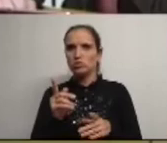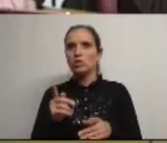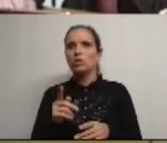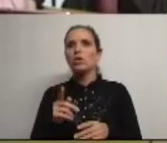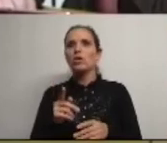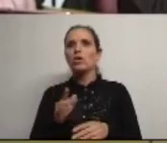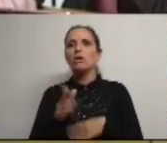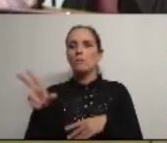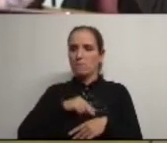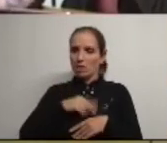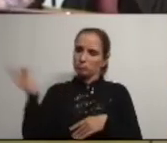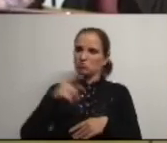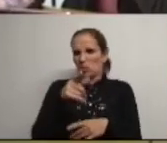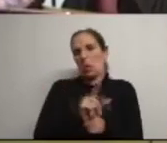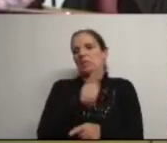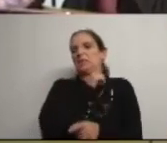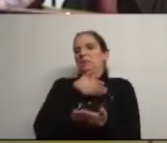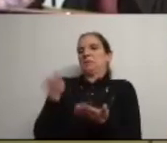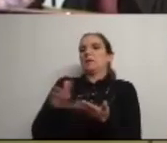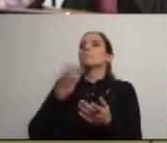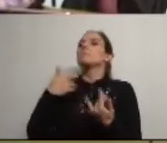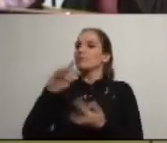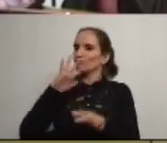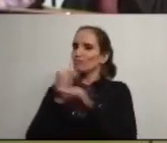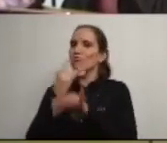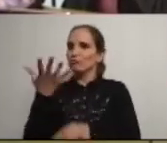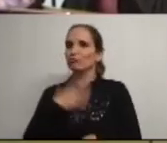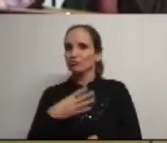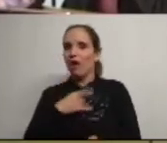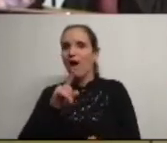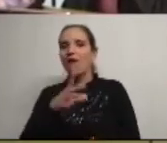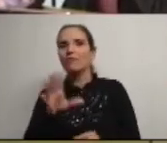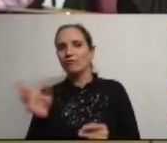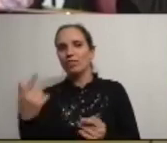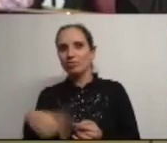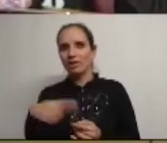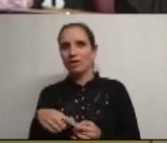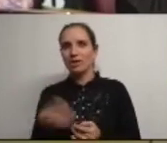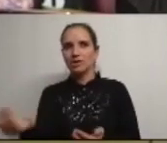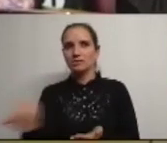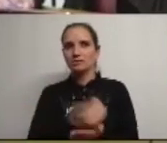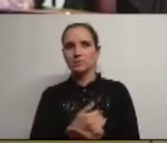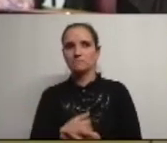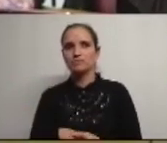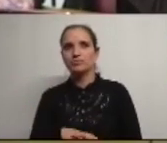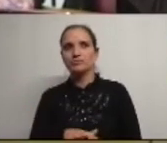trazemos aqueles prévios que vocês desdanham mas que outros gostariam muito de os de os receber